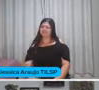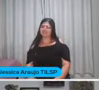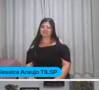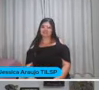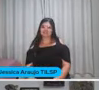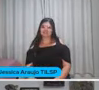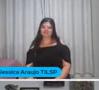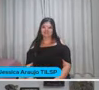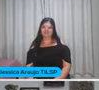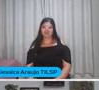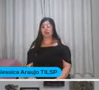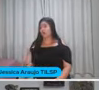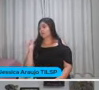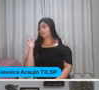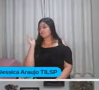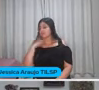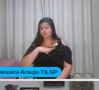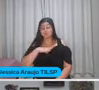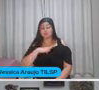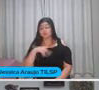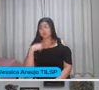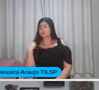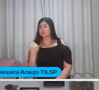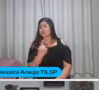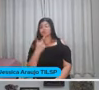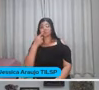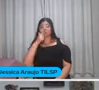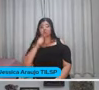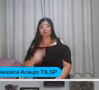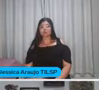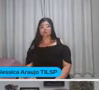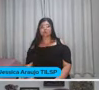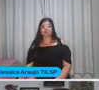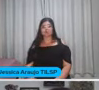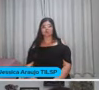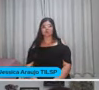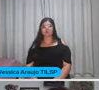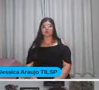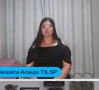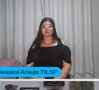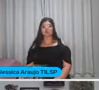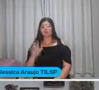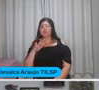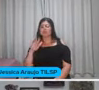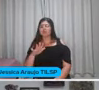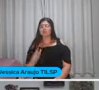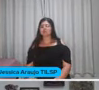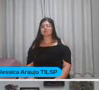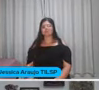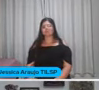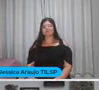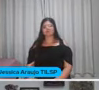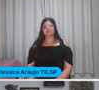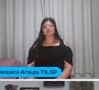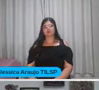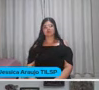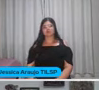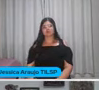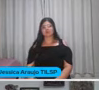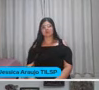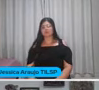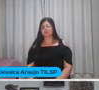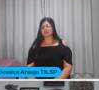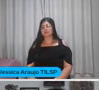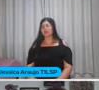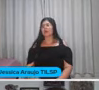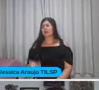Mas é um absurdo Sabe? Que a gente não consiga Quando as crianças Ainda estão sem as crenças limitantes Quando elas